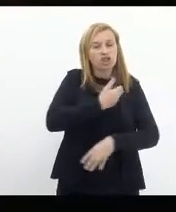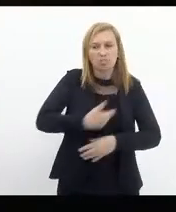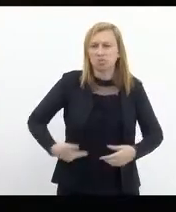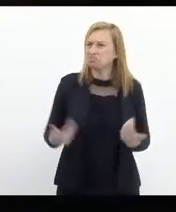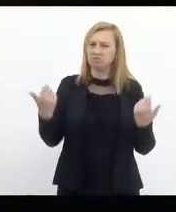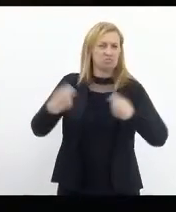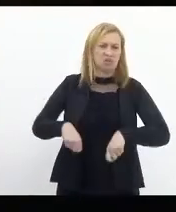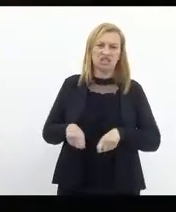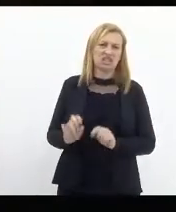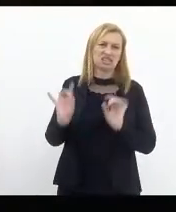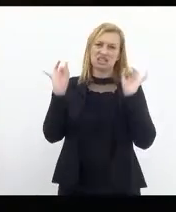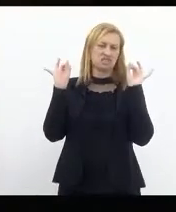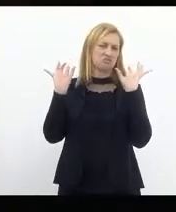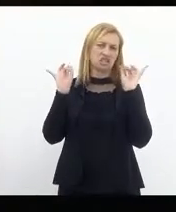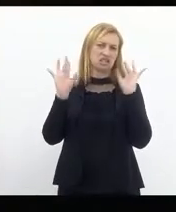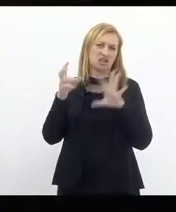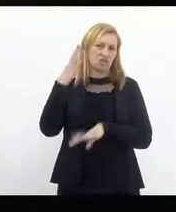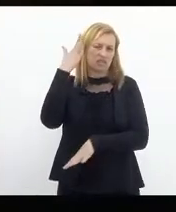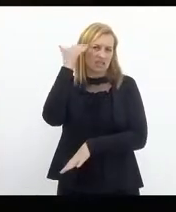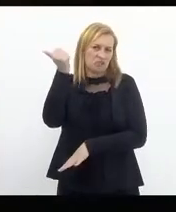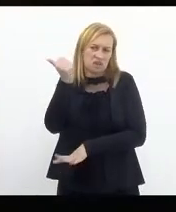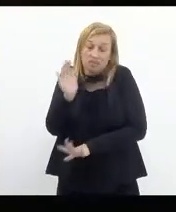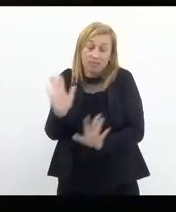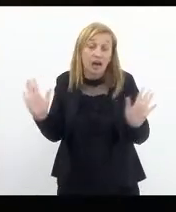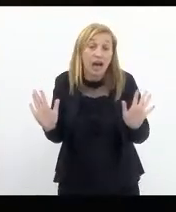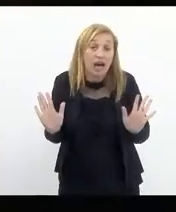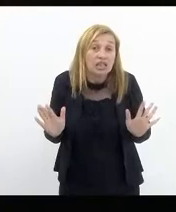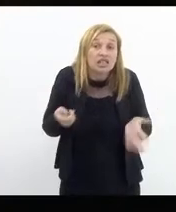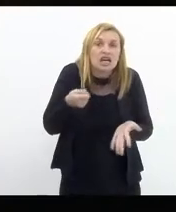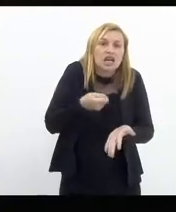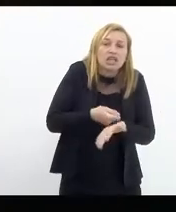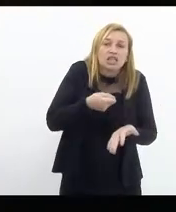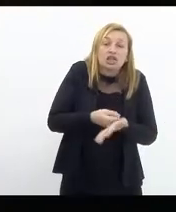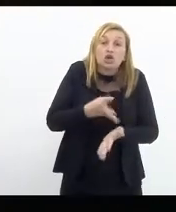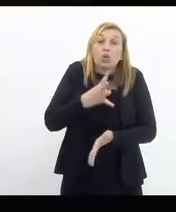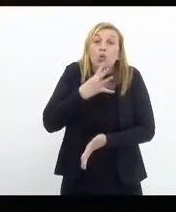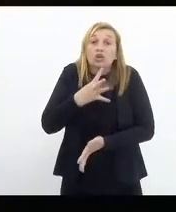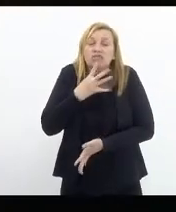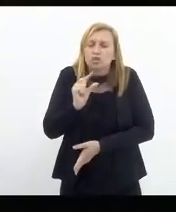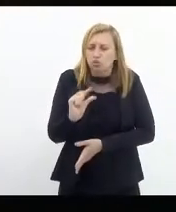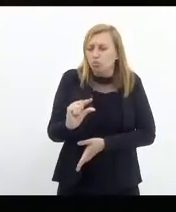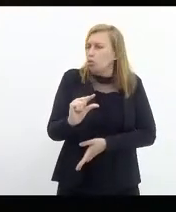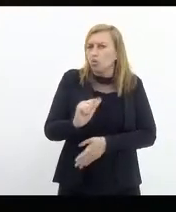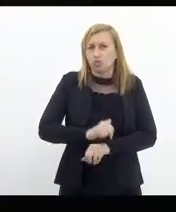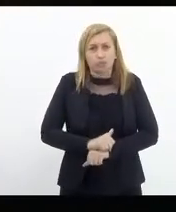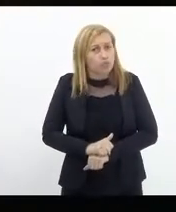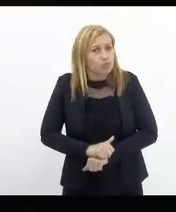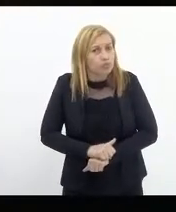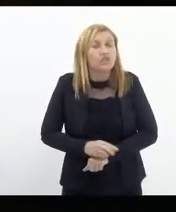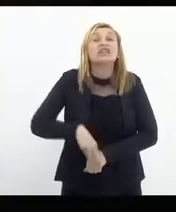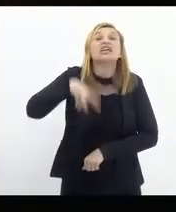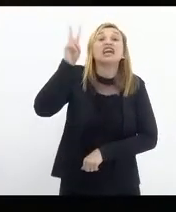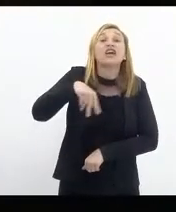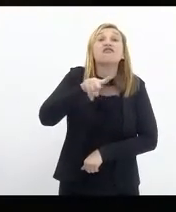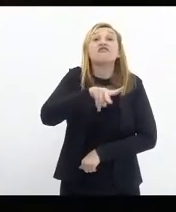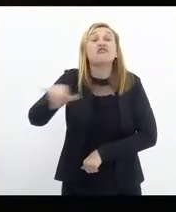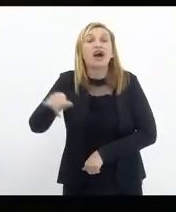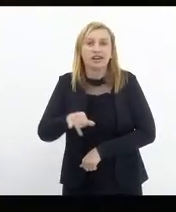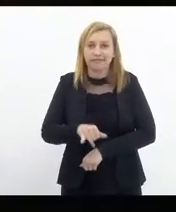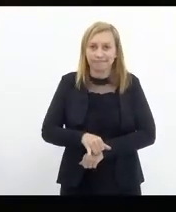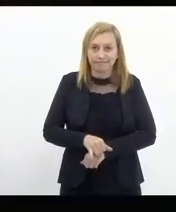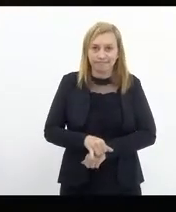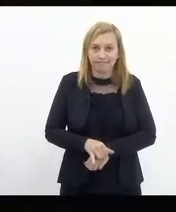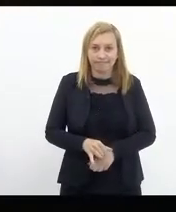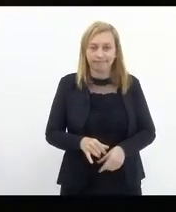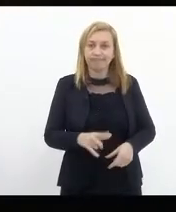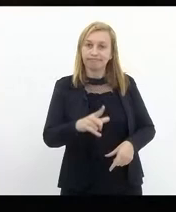ser um especialista. mas exige o mínimo de conhecimento de quem vai exercer